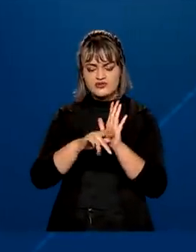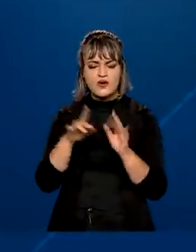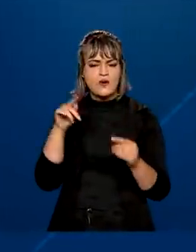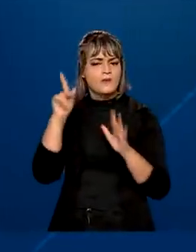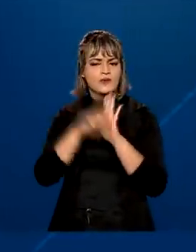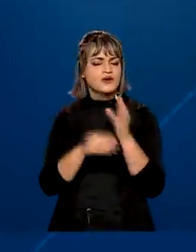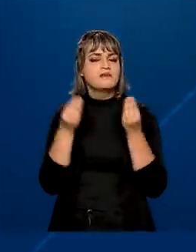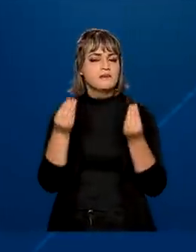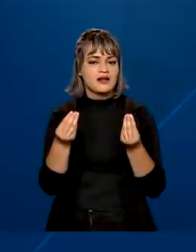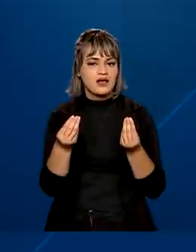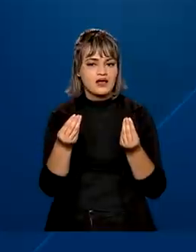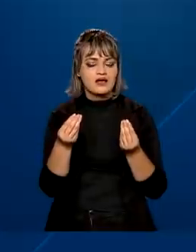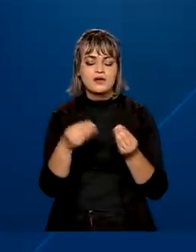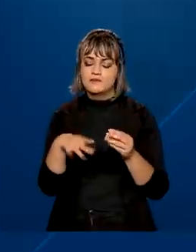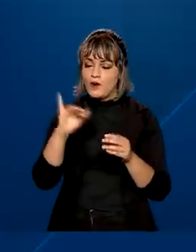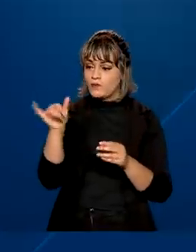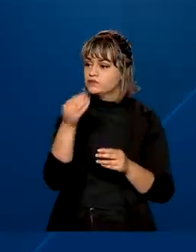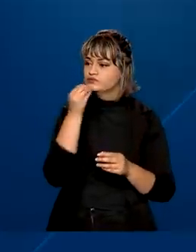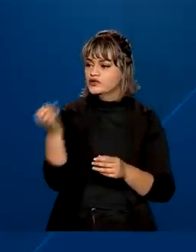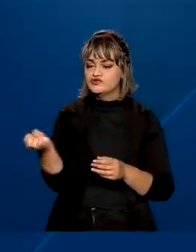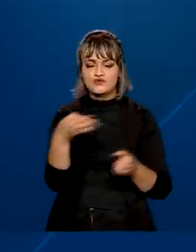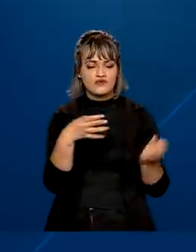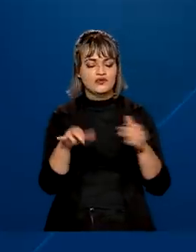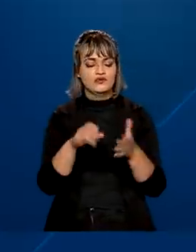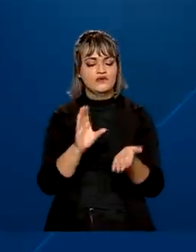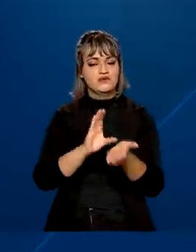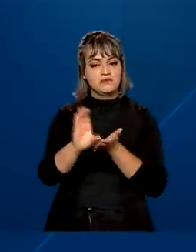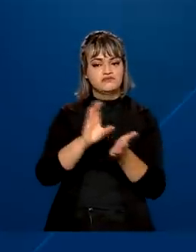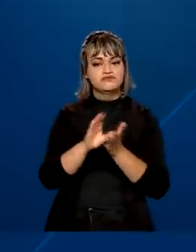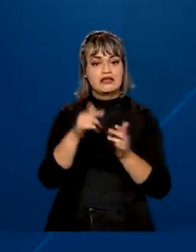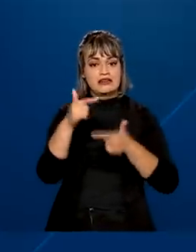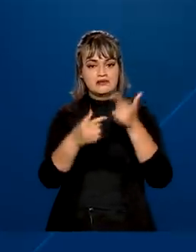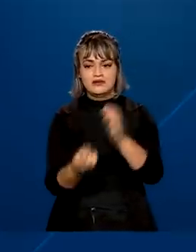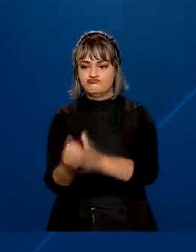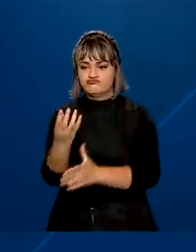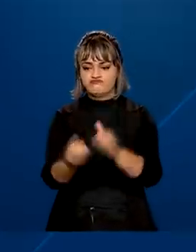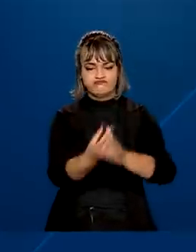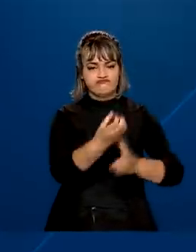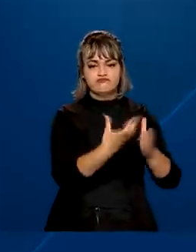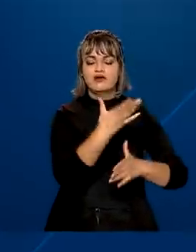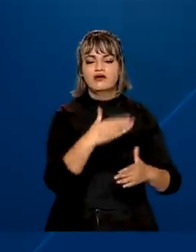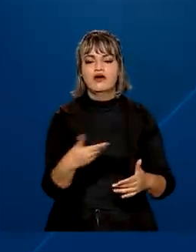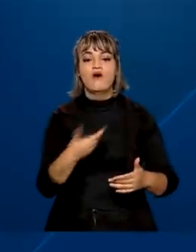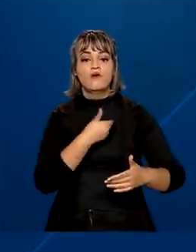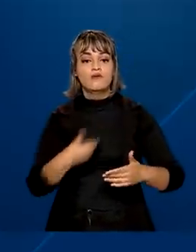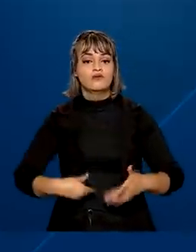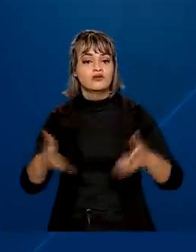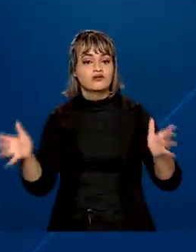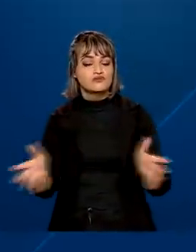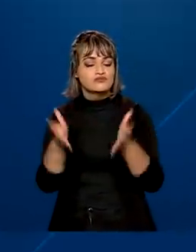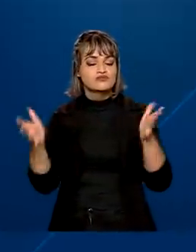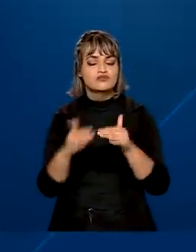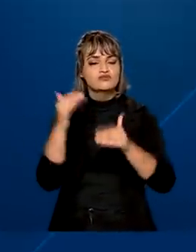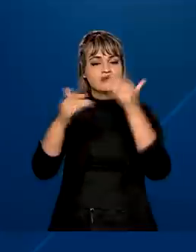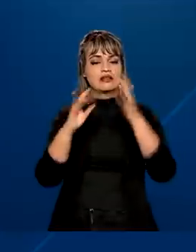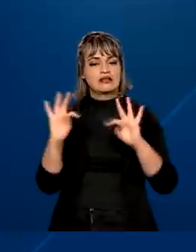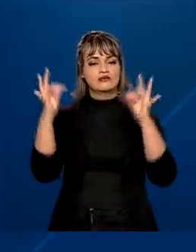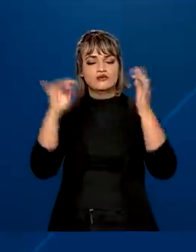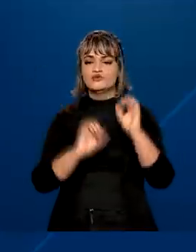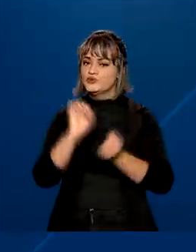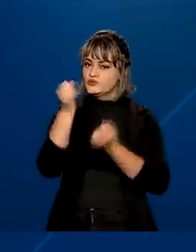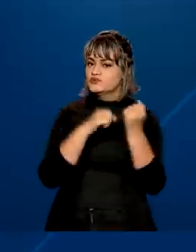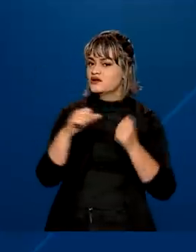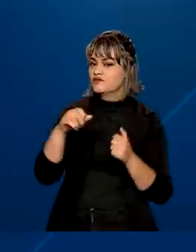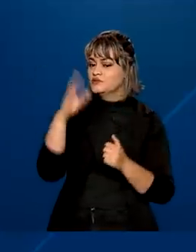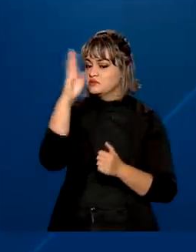programa é ampliar as oportunidades de investimento e emprego. O governo também quer estimular o desenvolvimento tecnológico e industrial